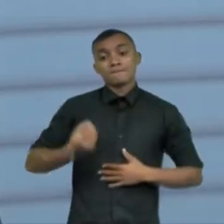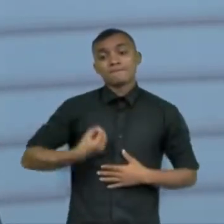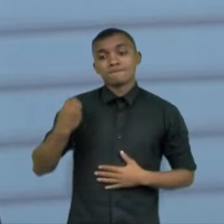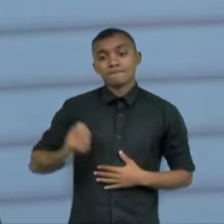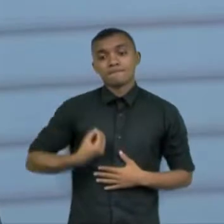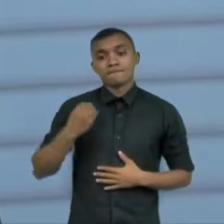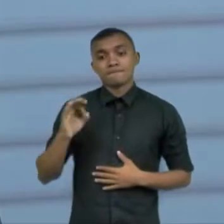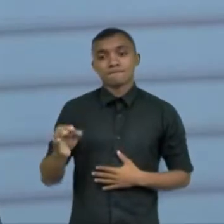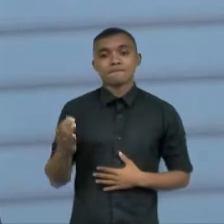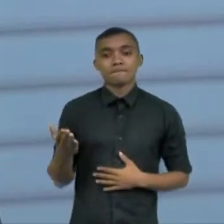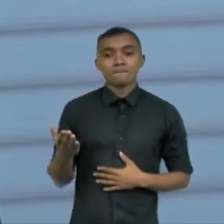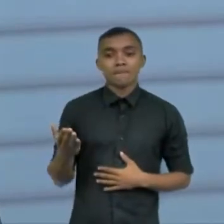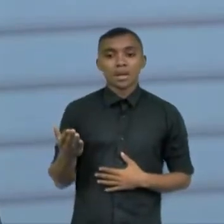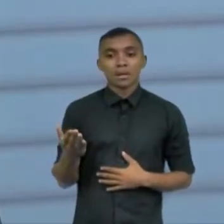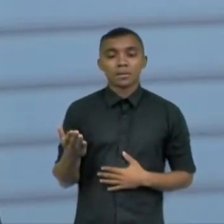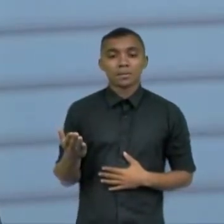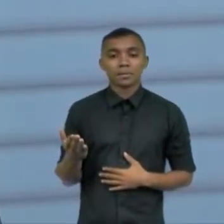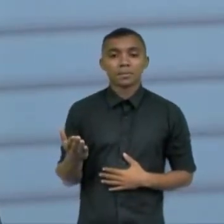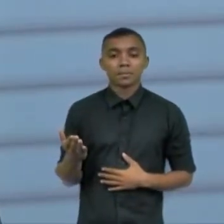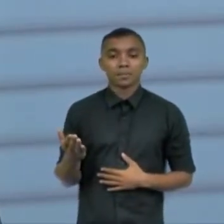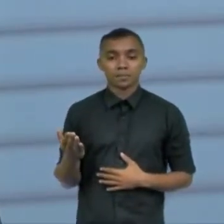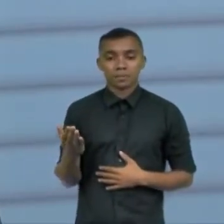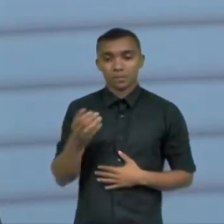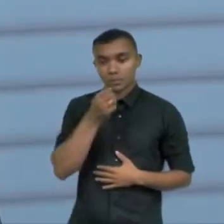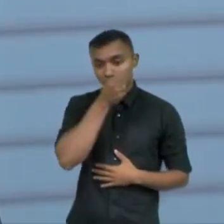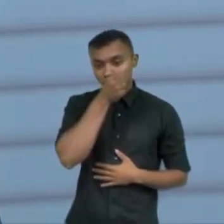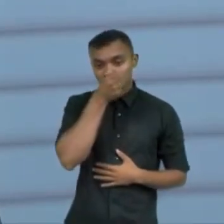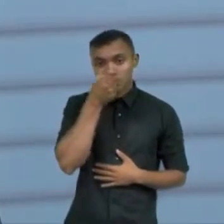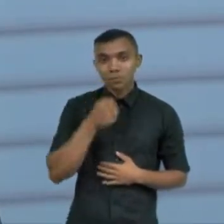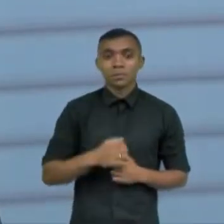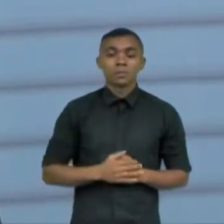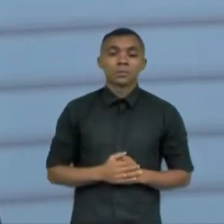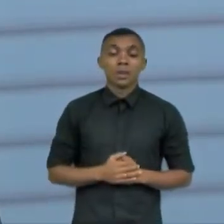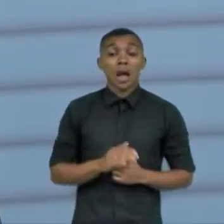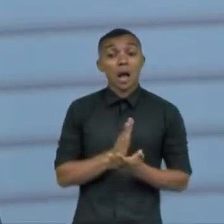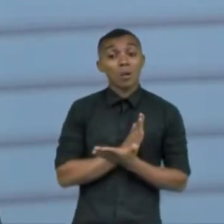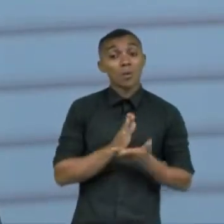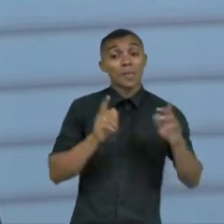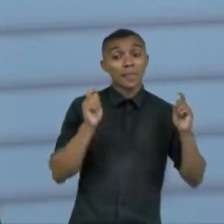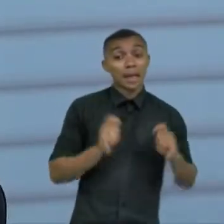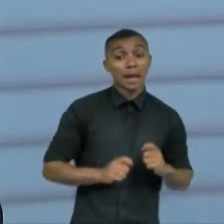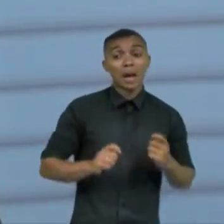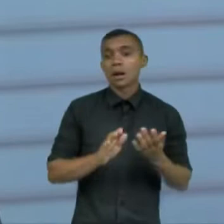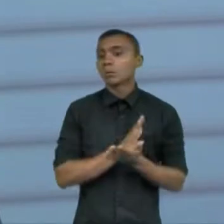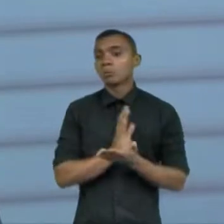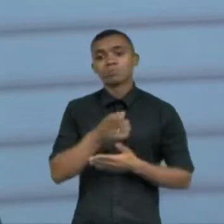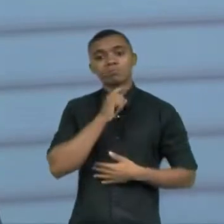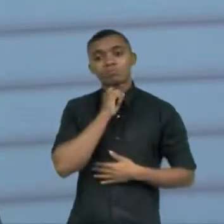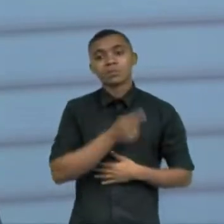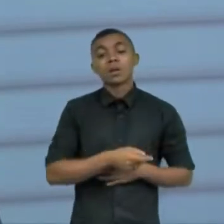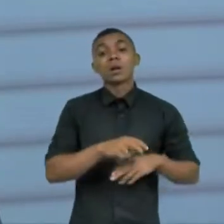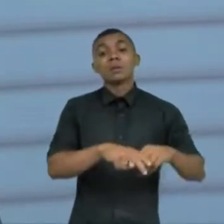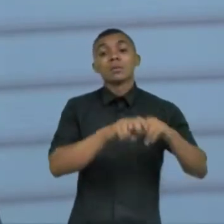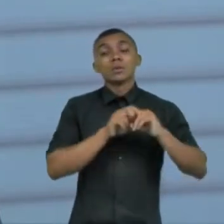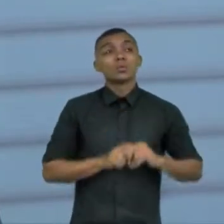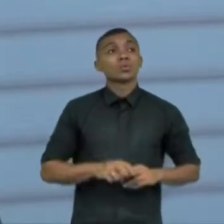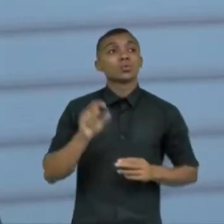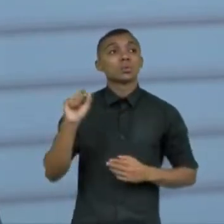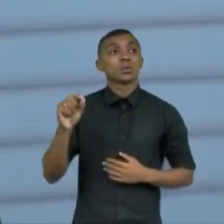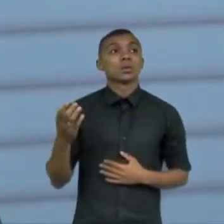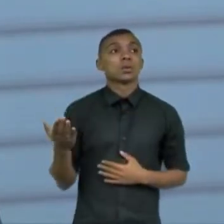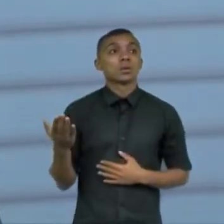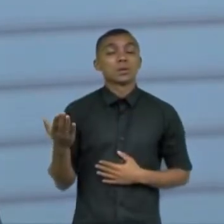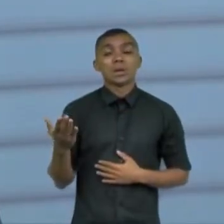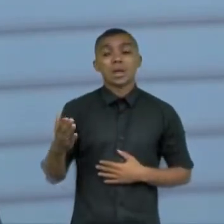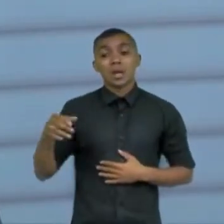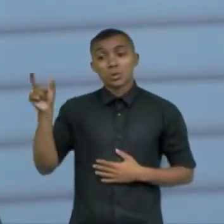experiências novas ao autista em alguns momentos dá certo outros não mas faz com que o autista consiga ter uma